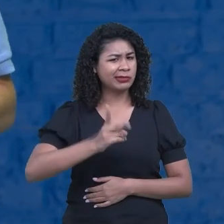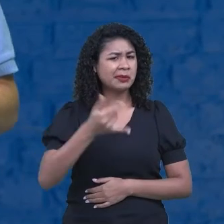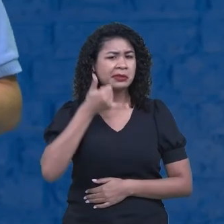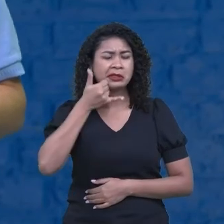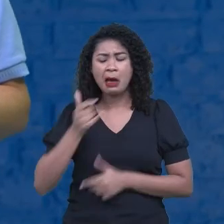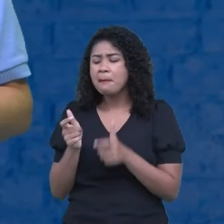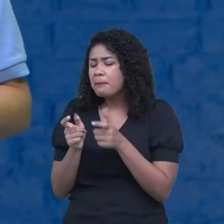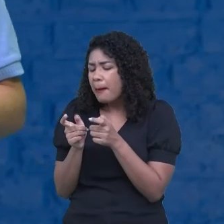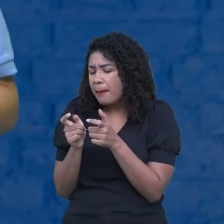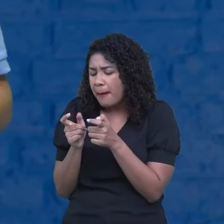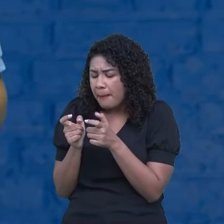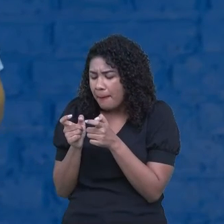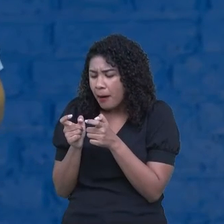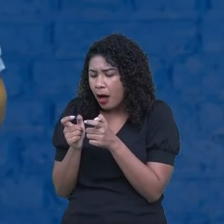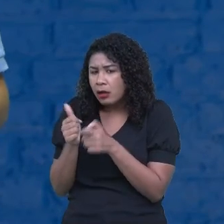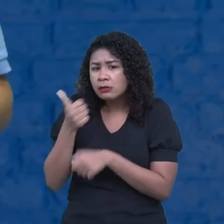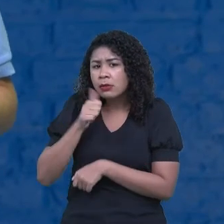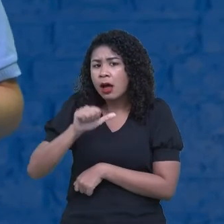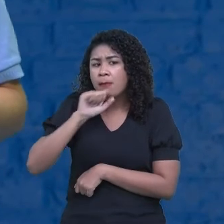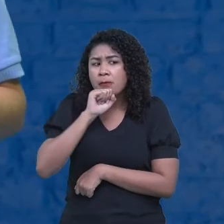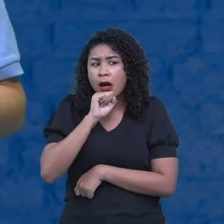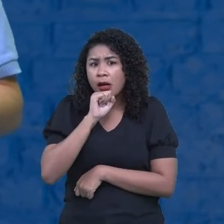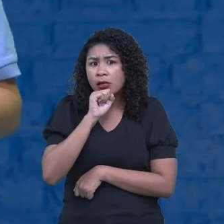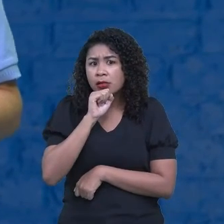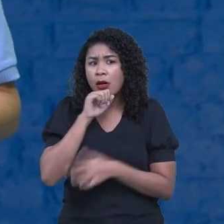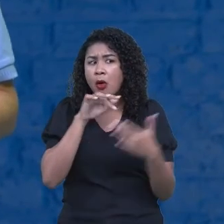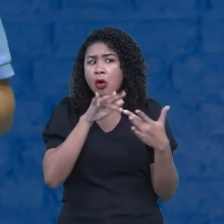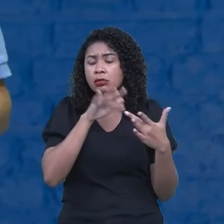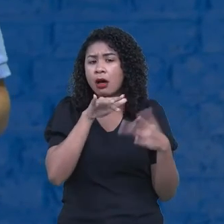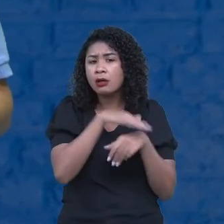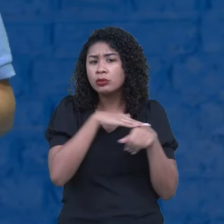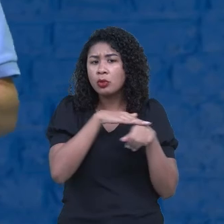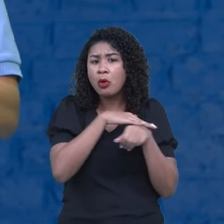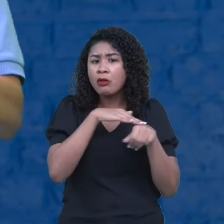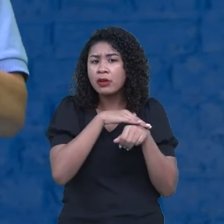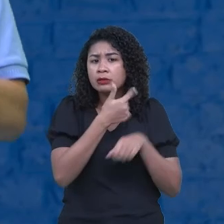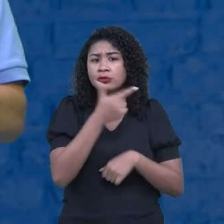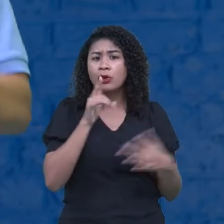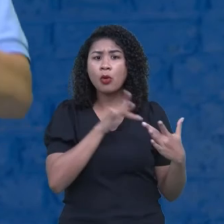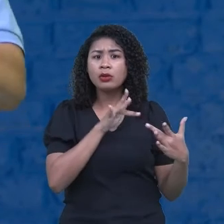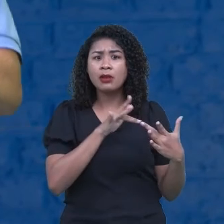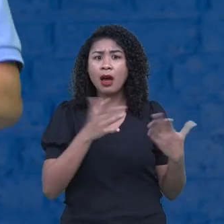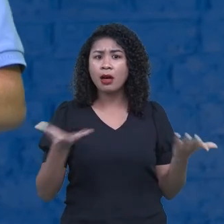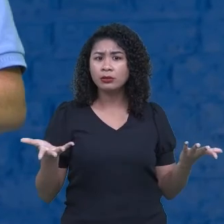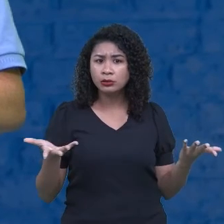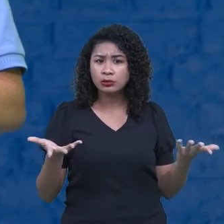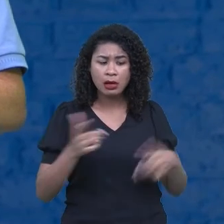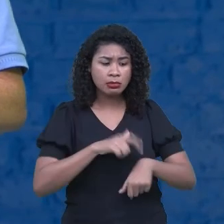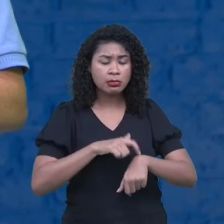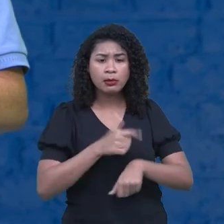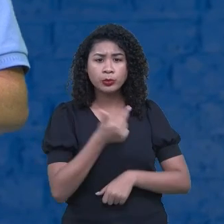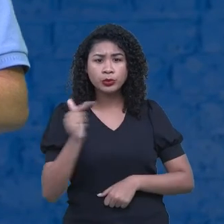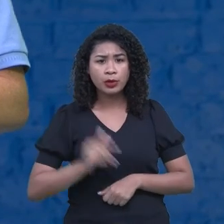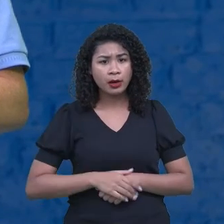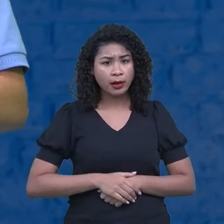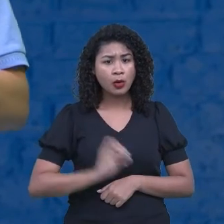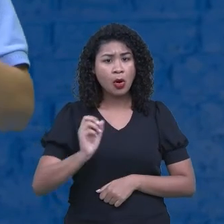tempo de conversar com a minha mãe, eu não tenho tempo de conversar com o responsável, pessoa que cuida de mim, não precisa ser o pai ou a mãe.